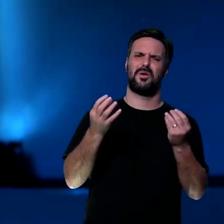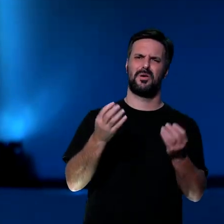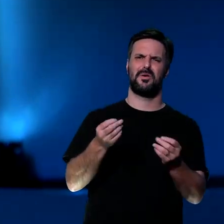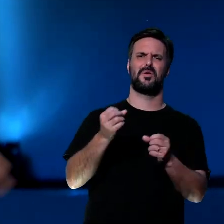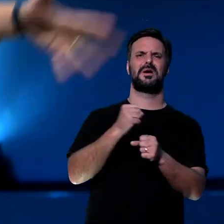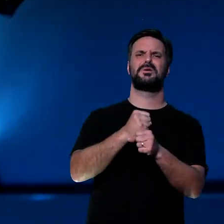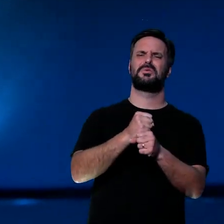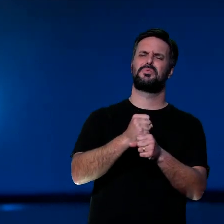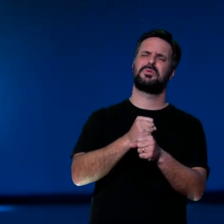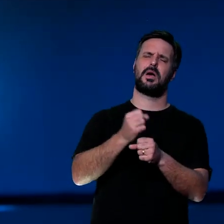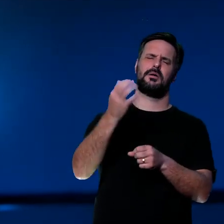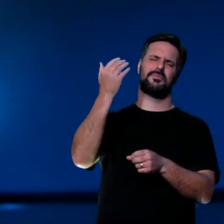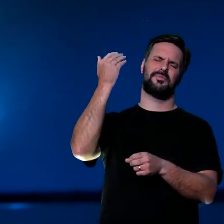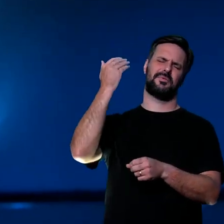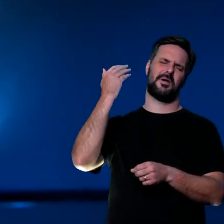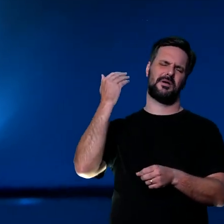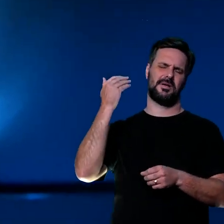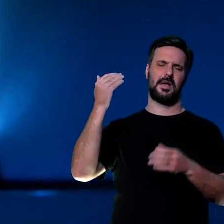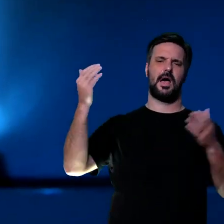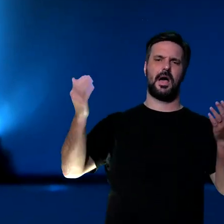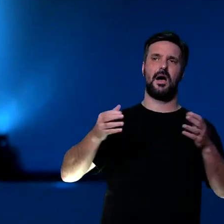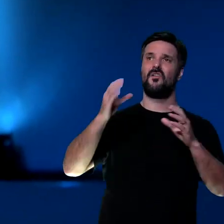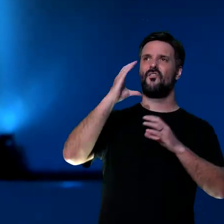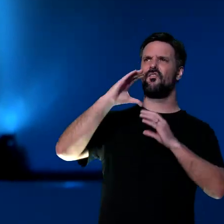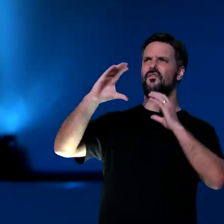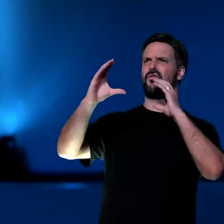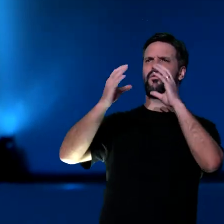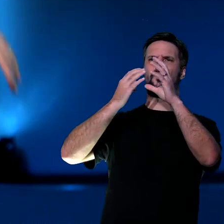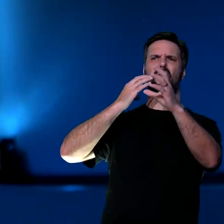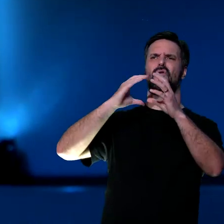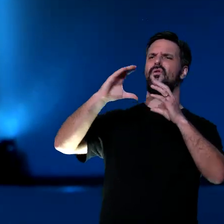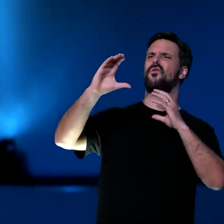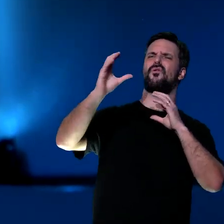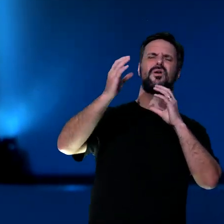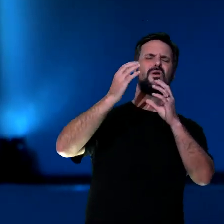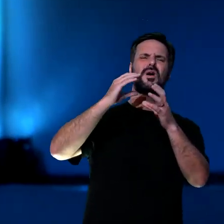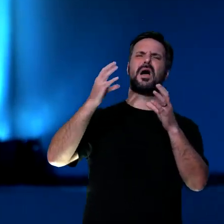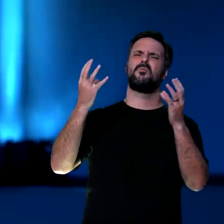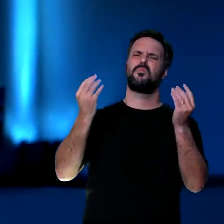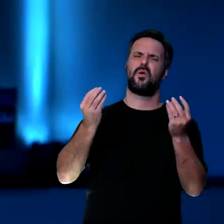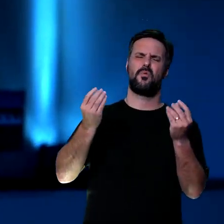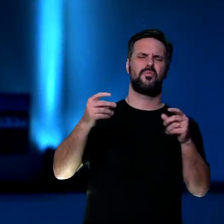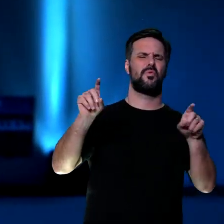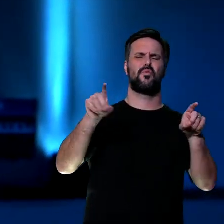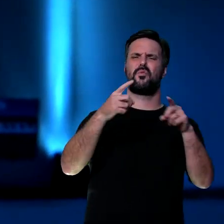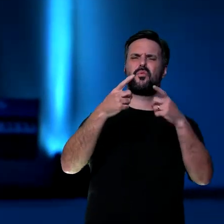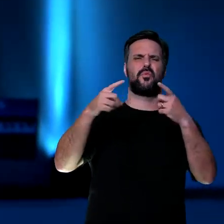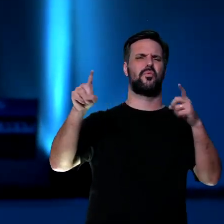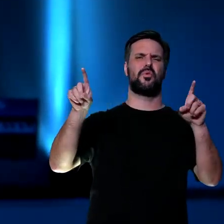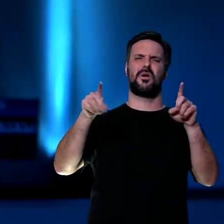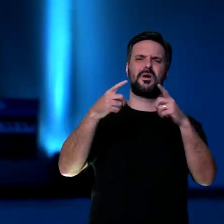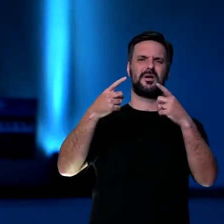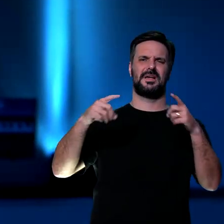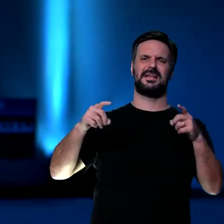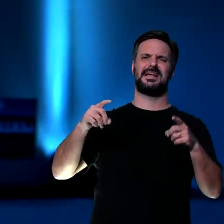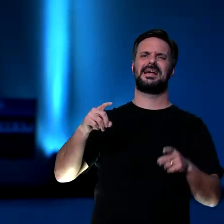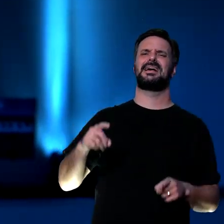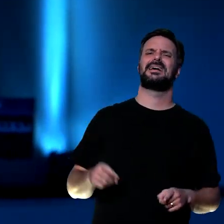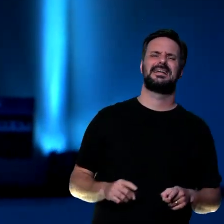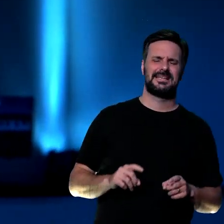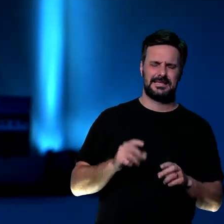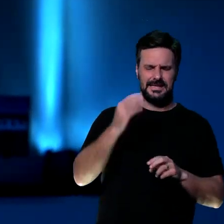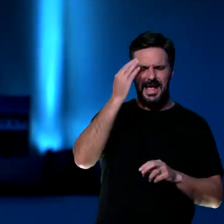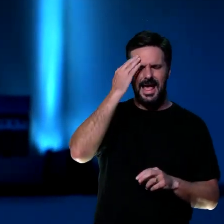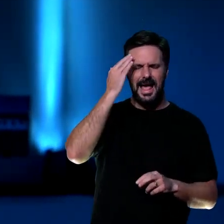músicas que tocarem aqui, vai saber cantar, conhece o nome de todos os pastores diáconos, sabe teologia, muito bem,